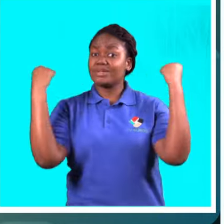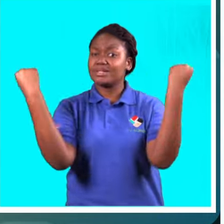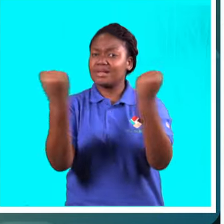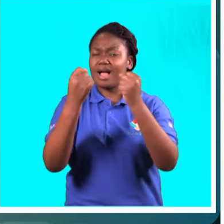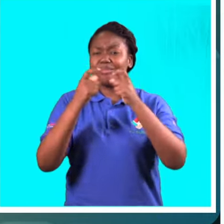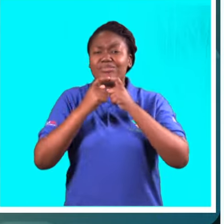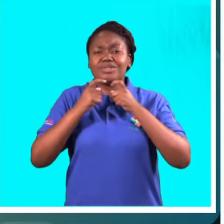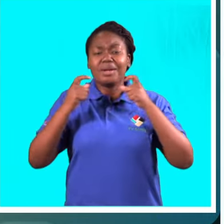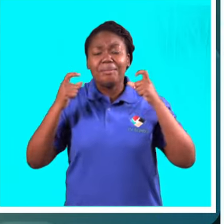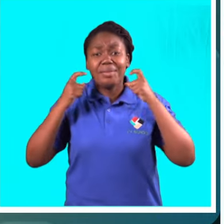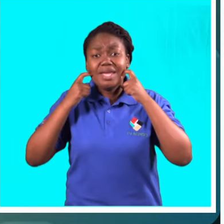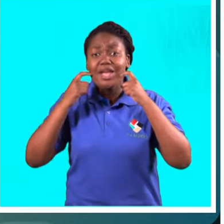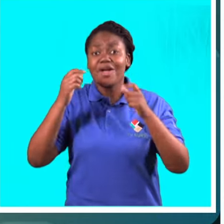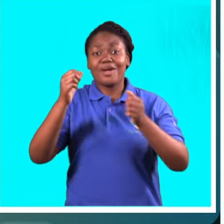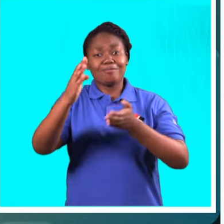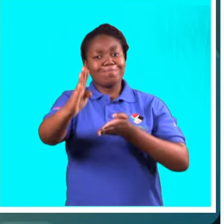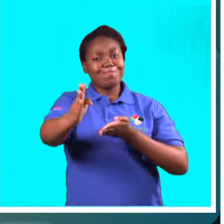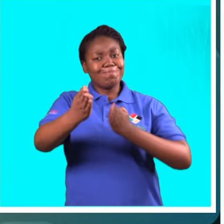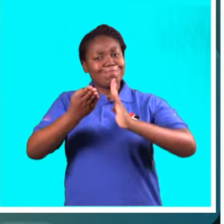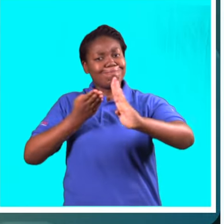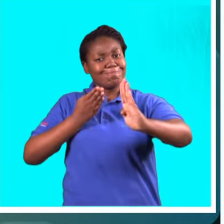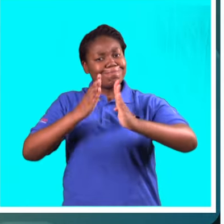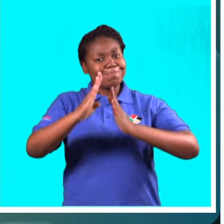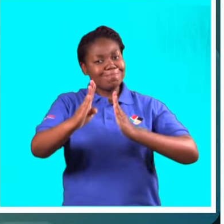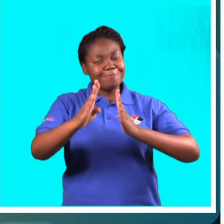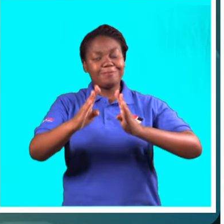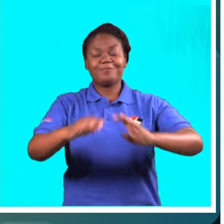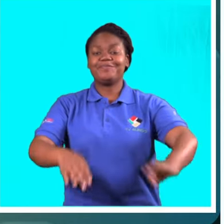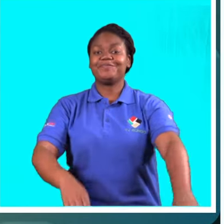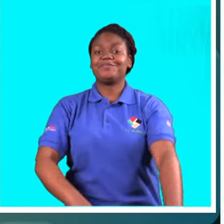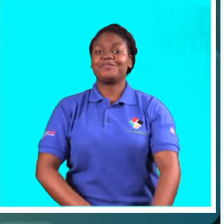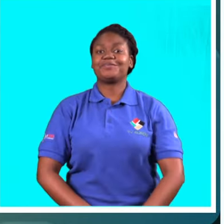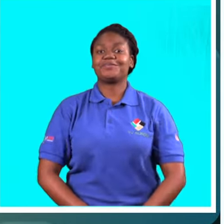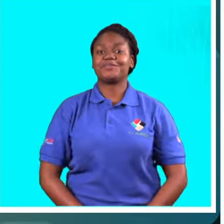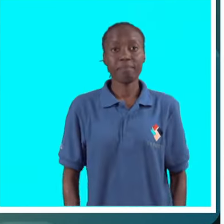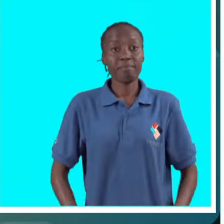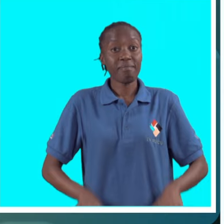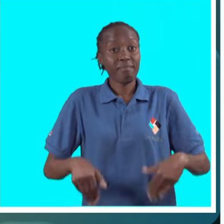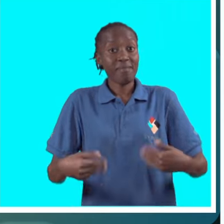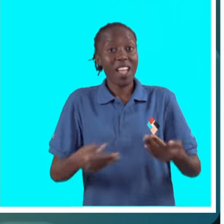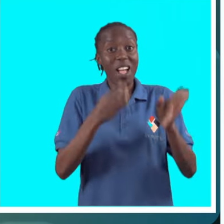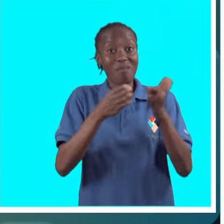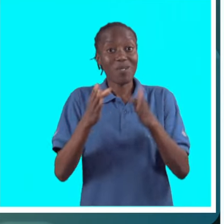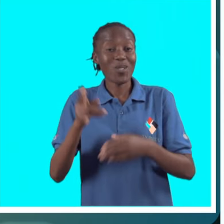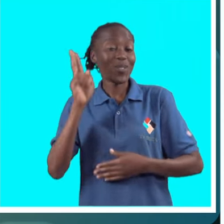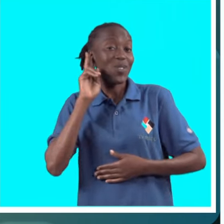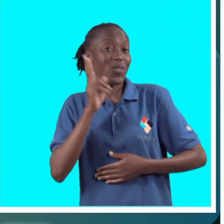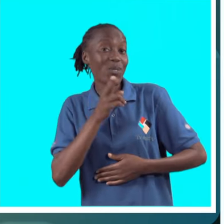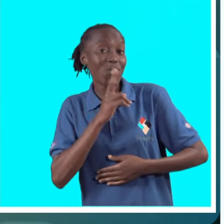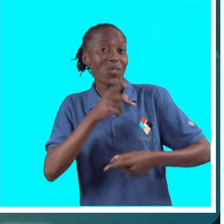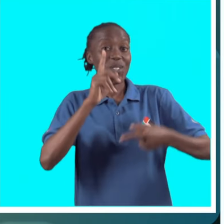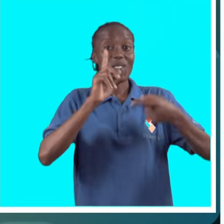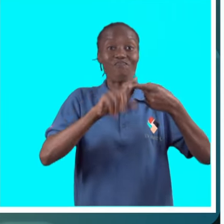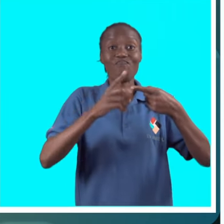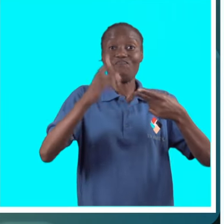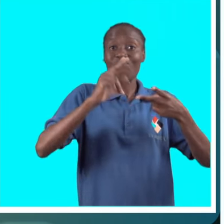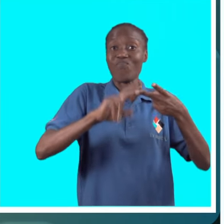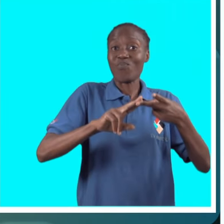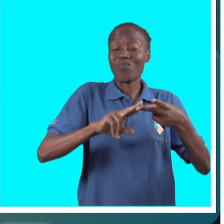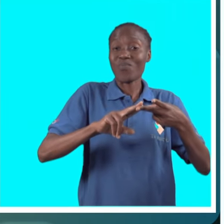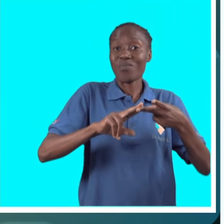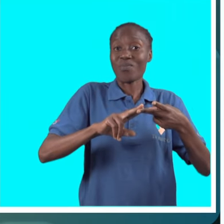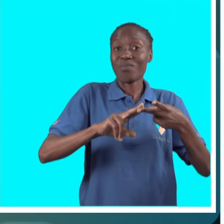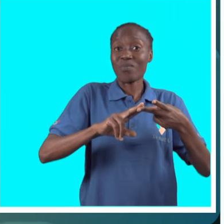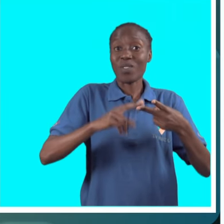ser praticado por surdos. Música Para pessoas surdas, ou seja,